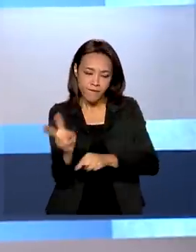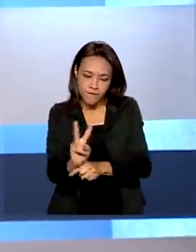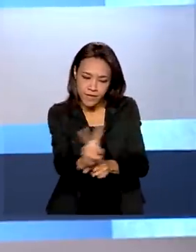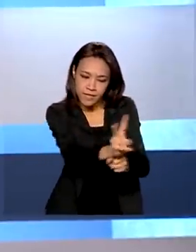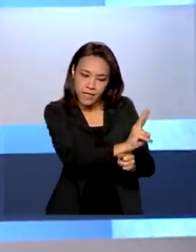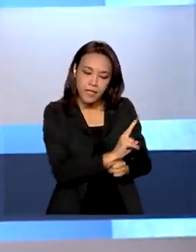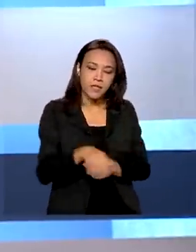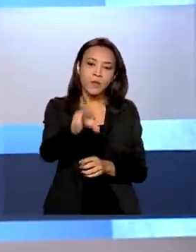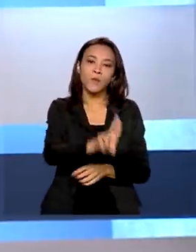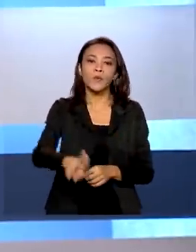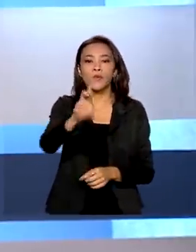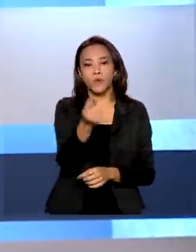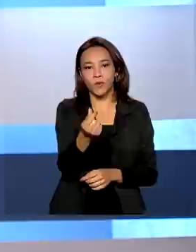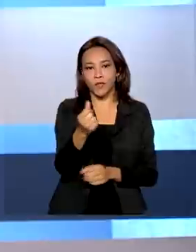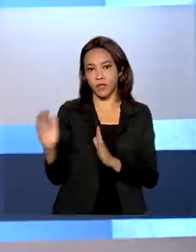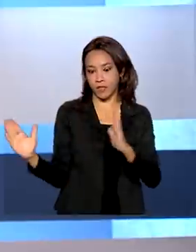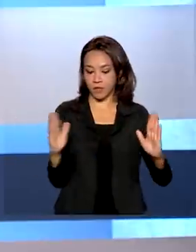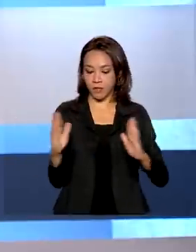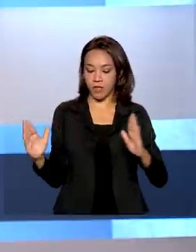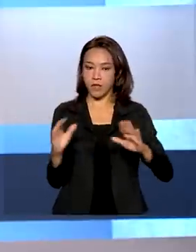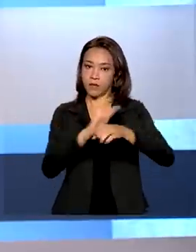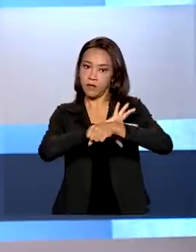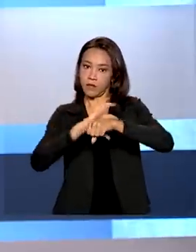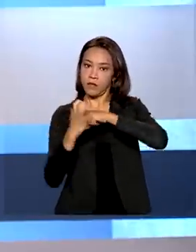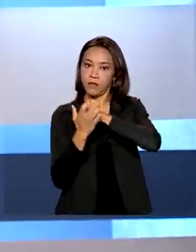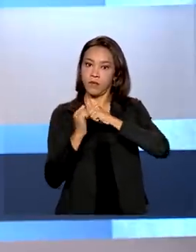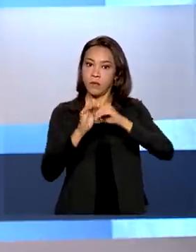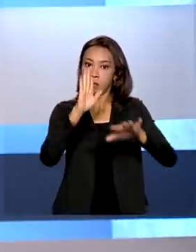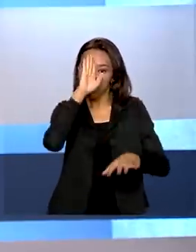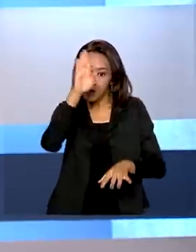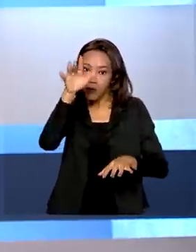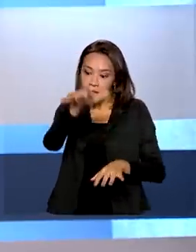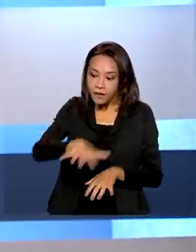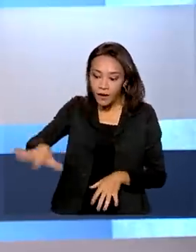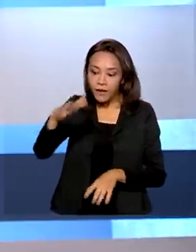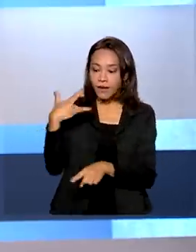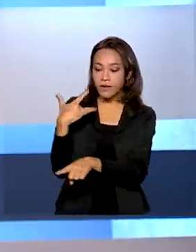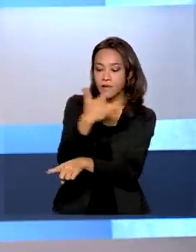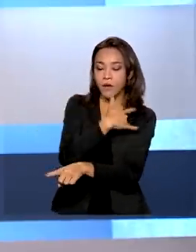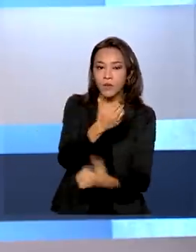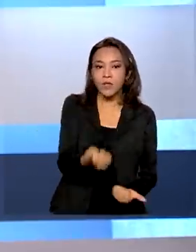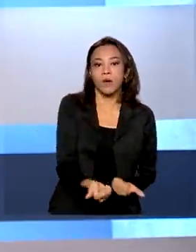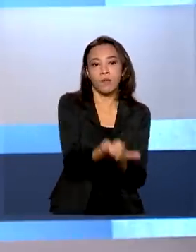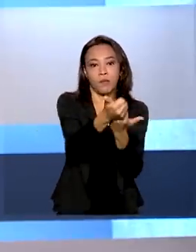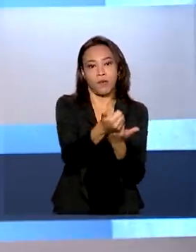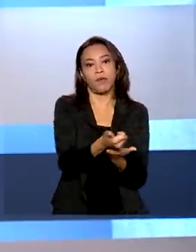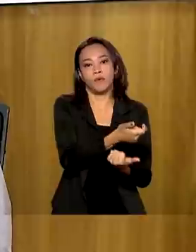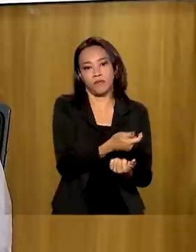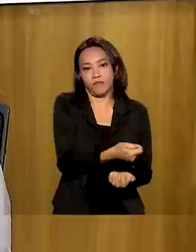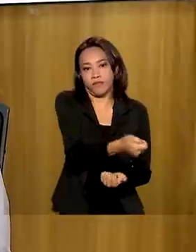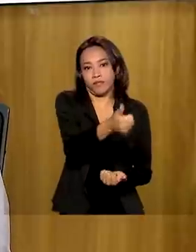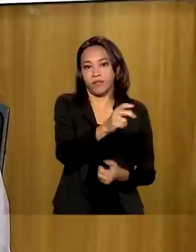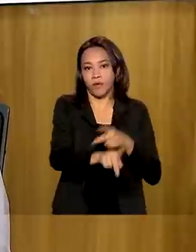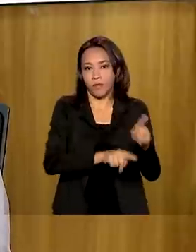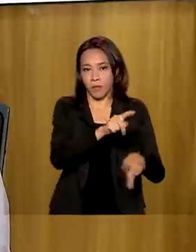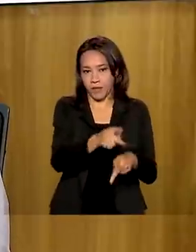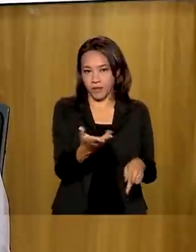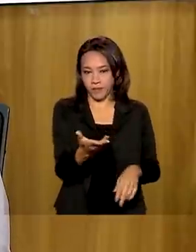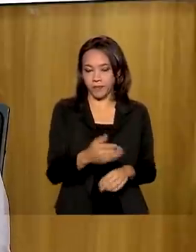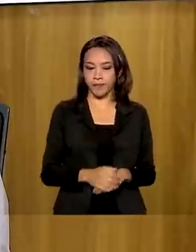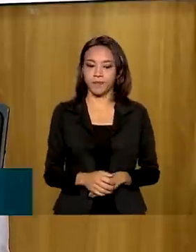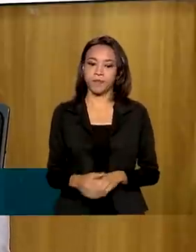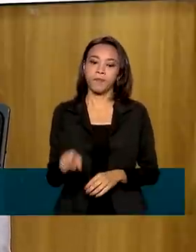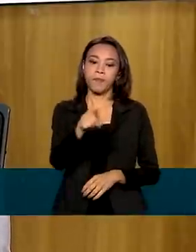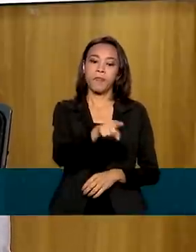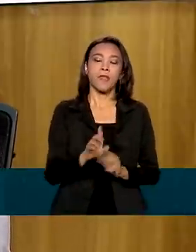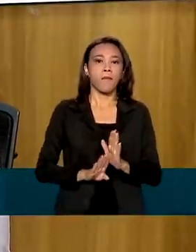público durante o período da pandemia, principalmente na saúde e no pagamento do auxílio emergencial. Os gastos com saúde